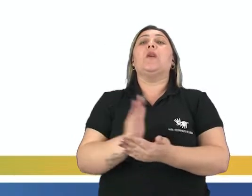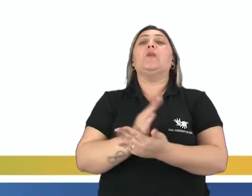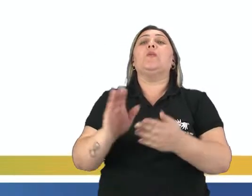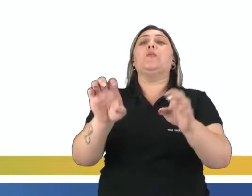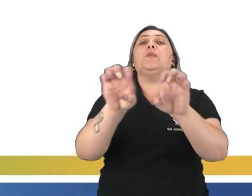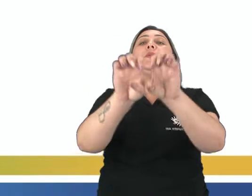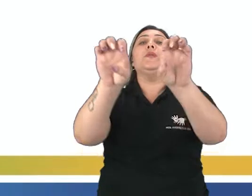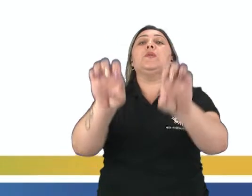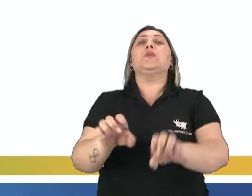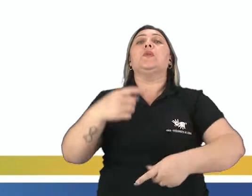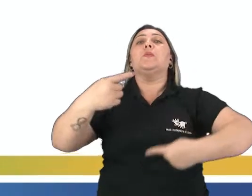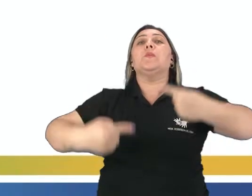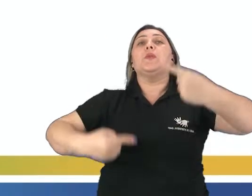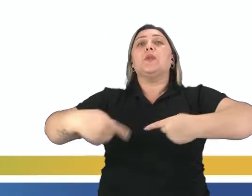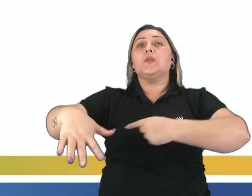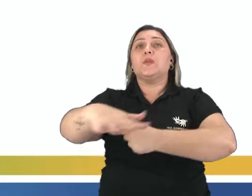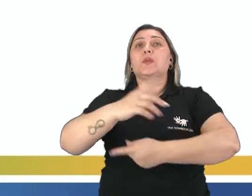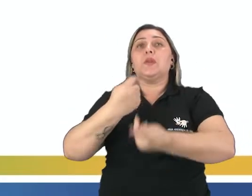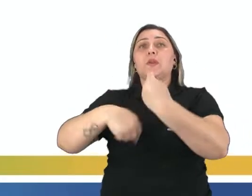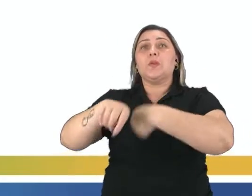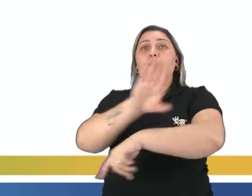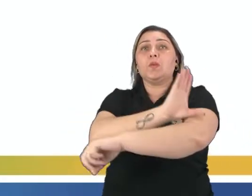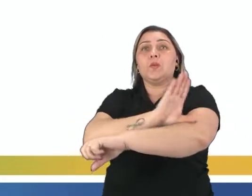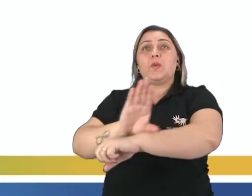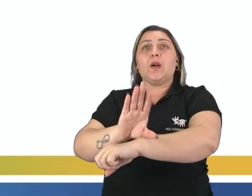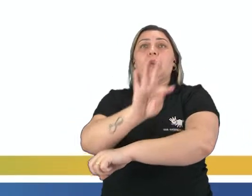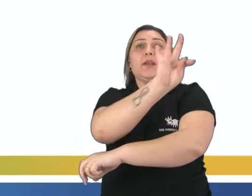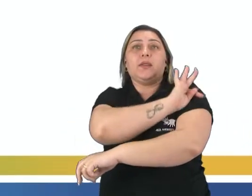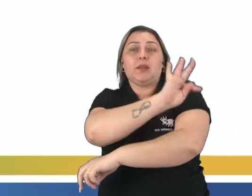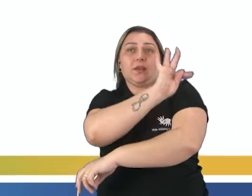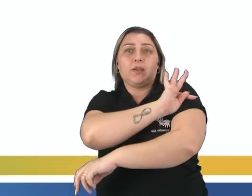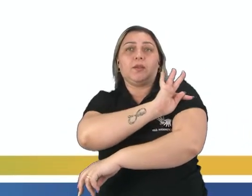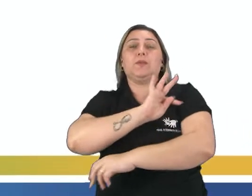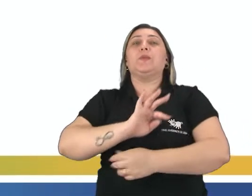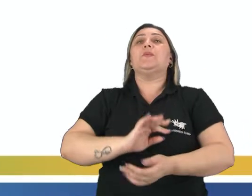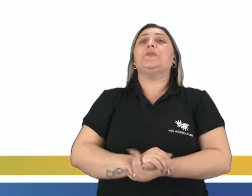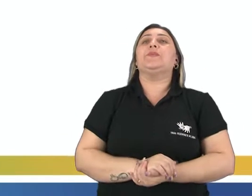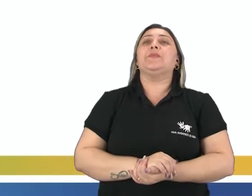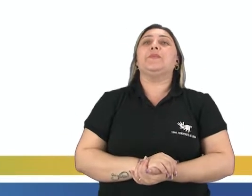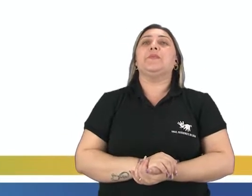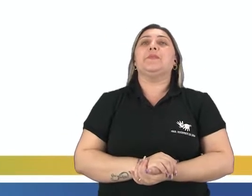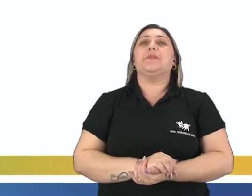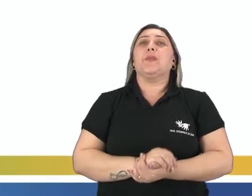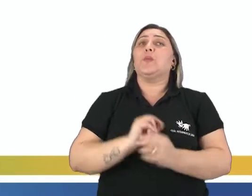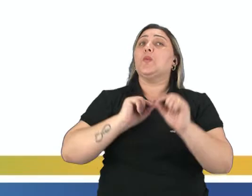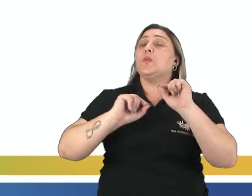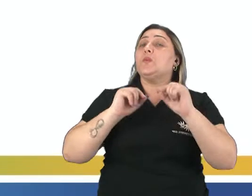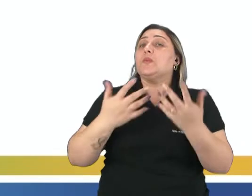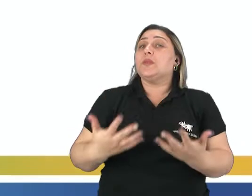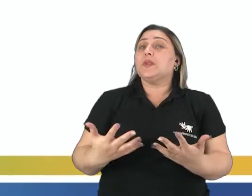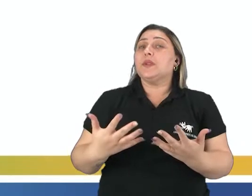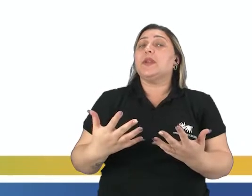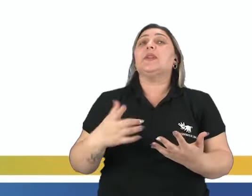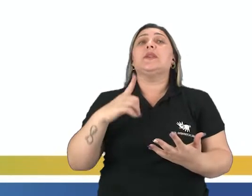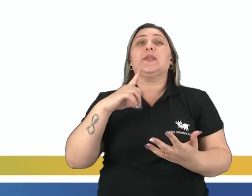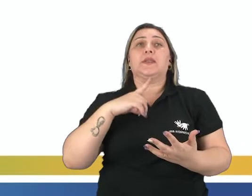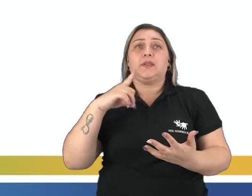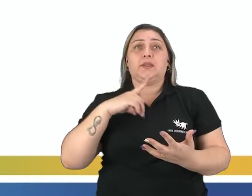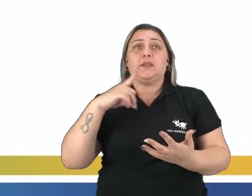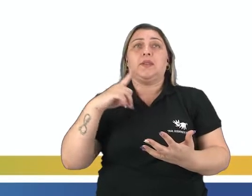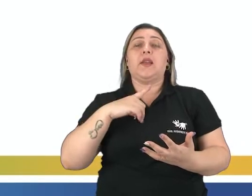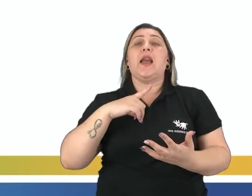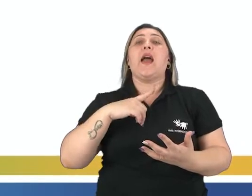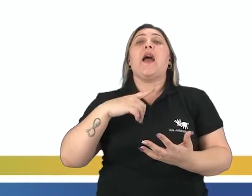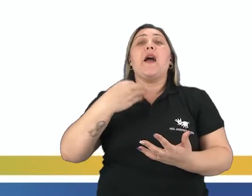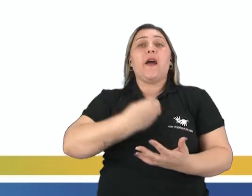estrutura política, social, econômica, cultural ou tecnológica. Isto é, tudo o que diz respeito